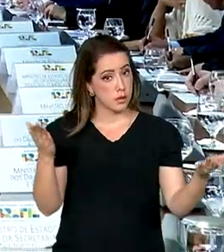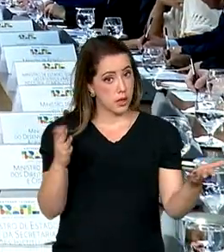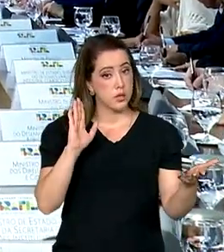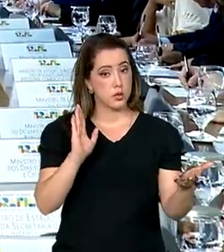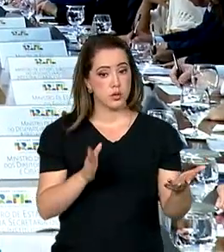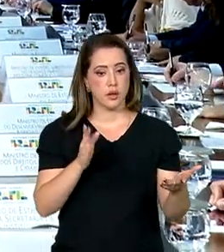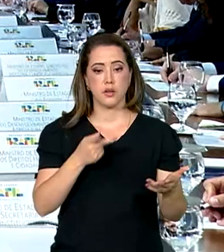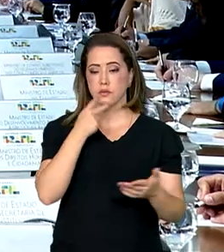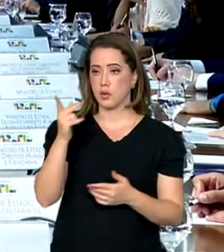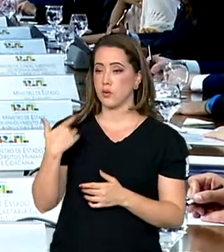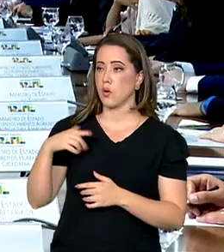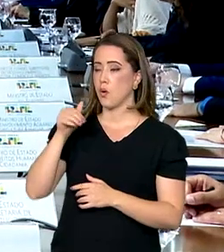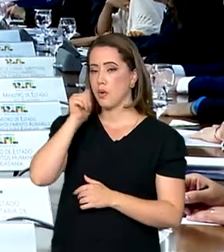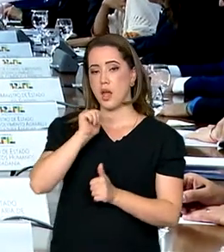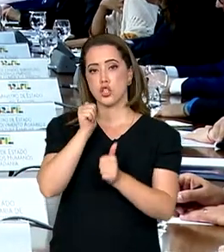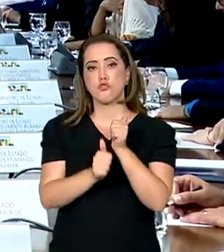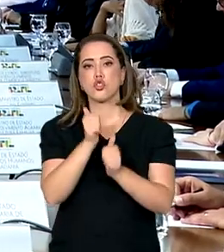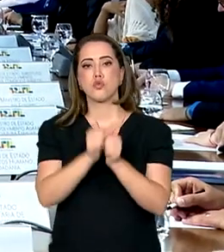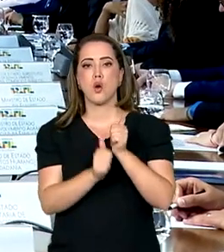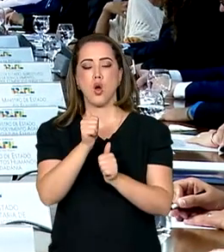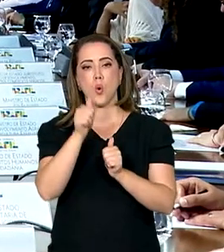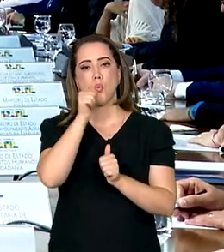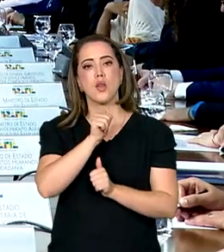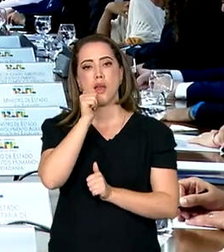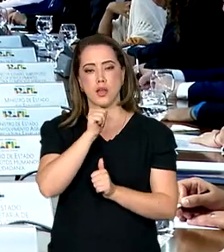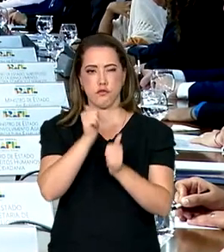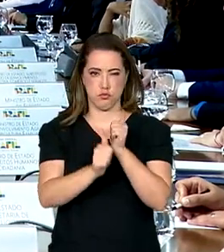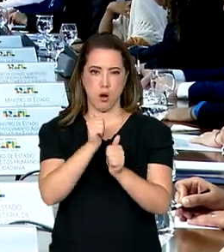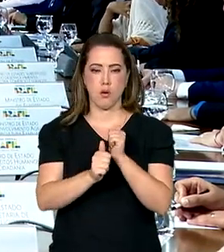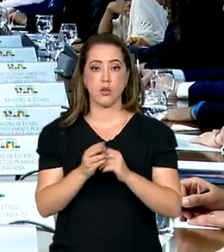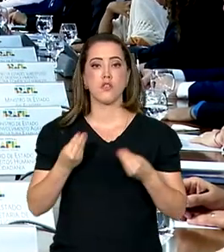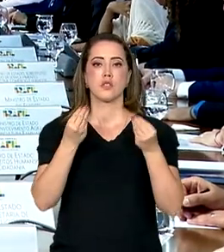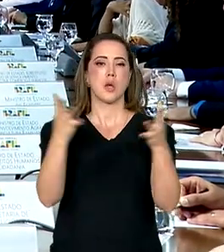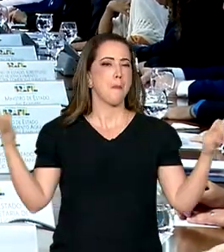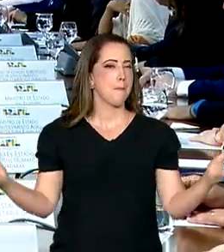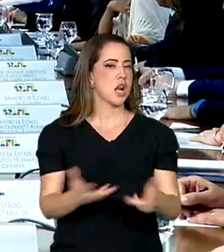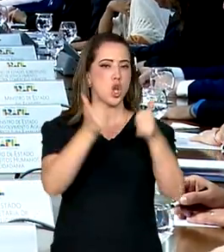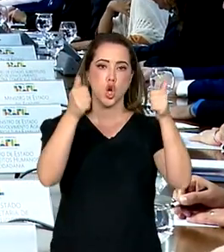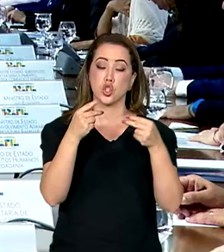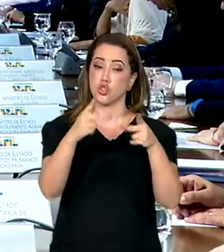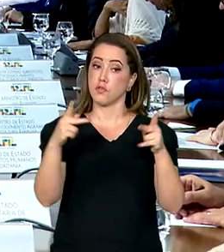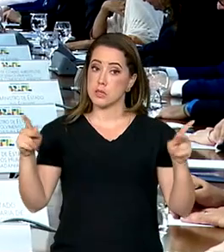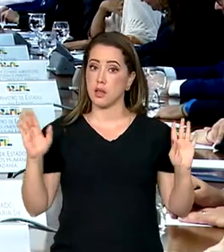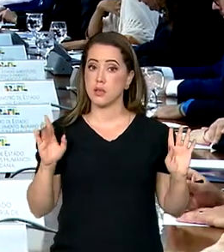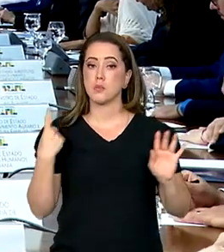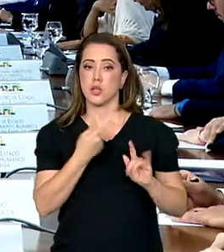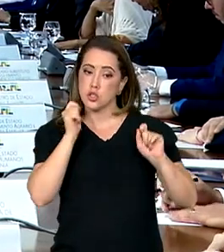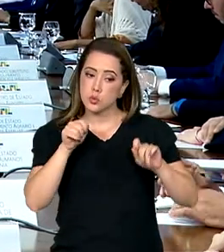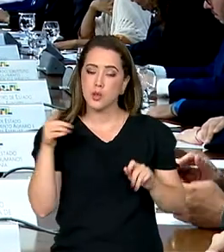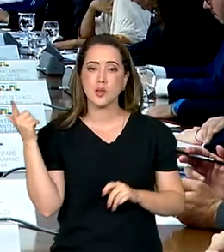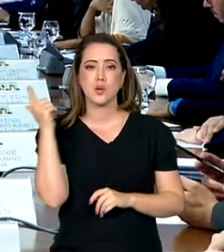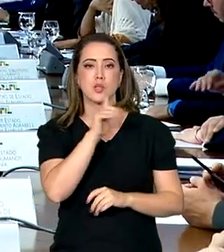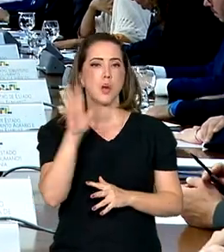como diz uma jogadora de futebol feminino, jogador, que vocês deem o seu melhor, para que a gente possa colher